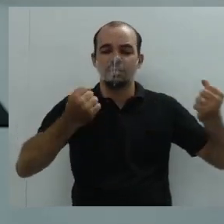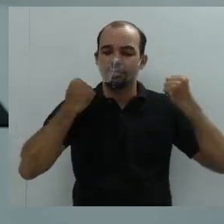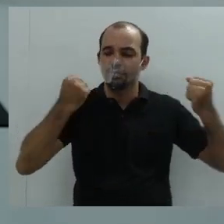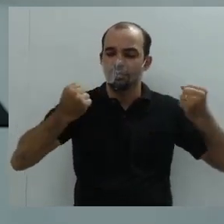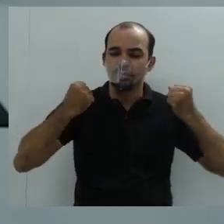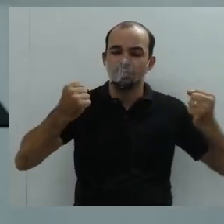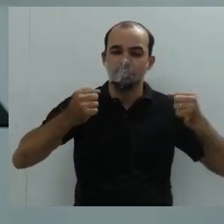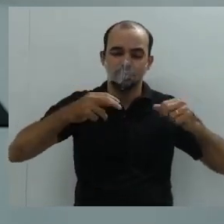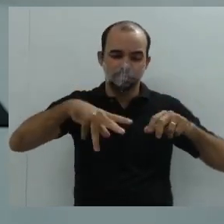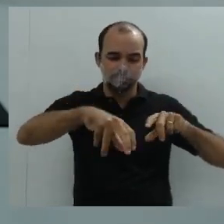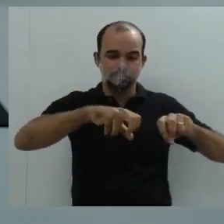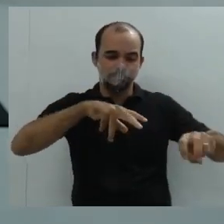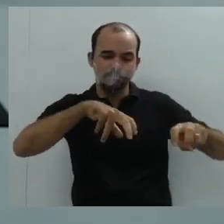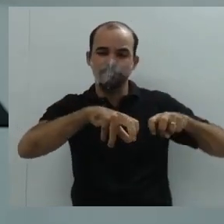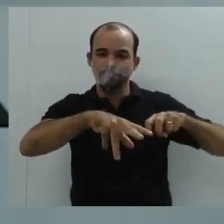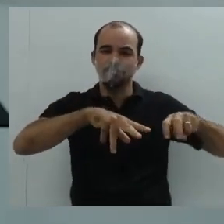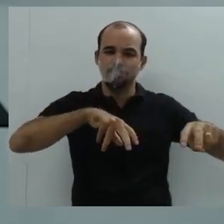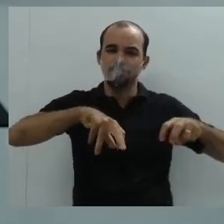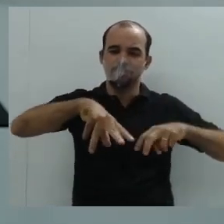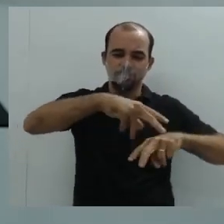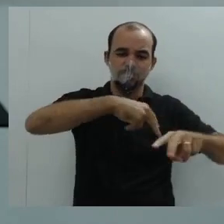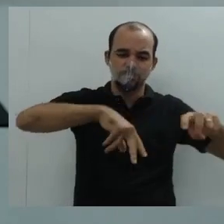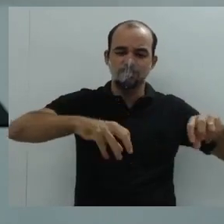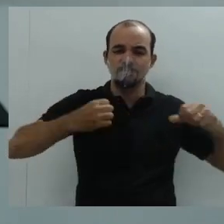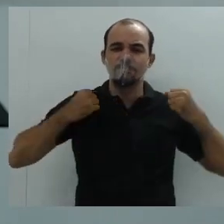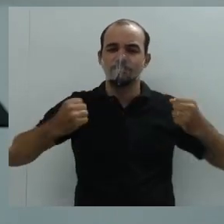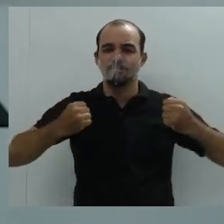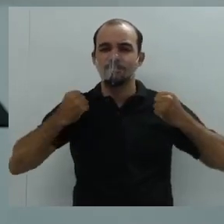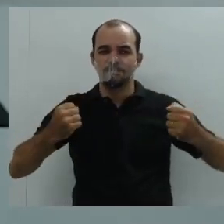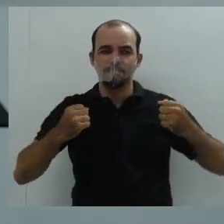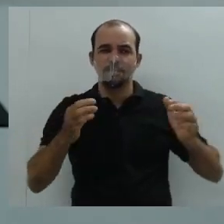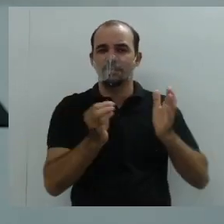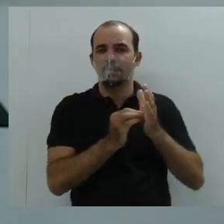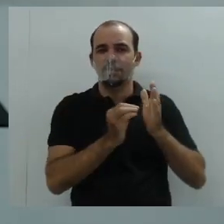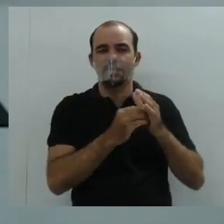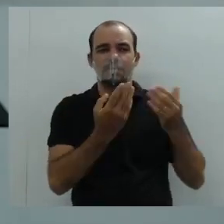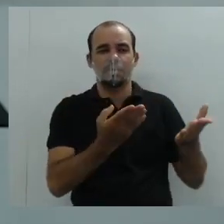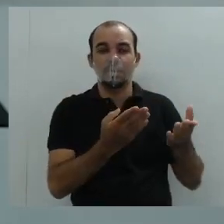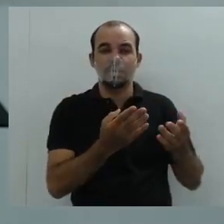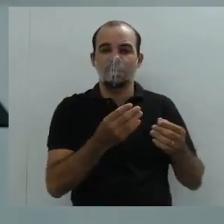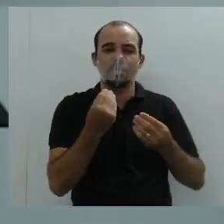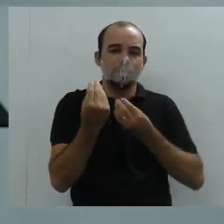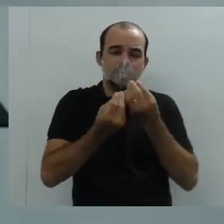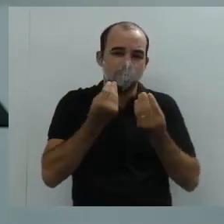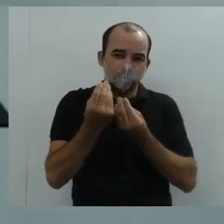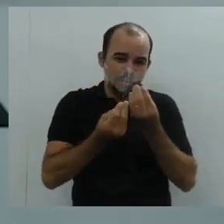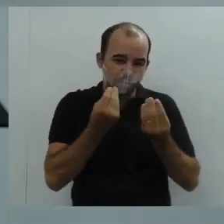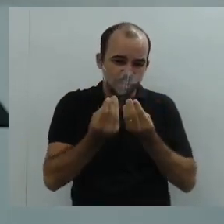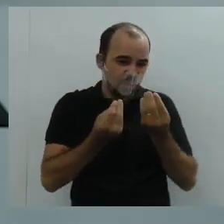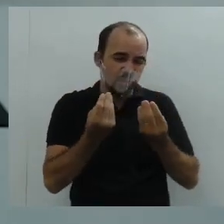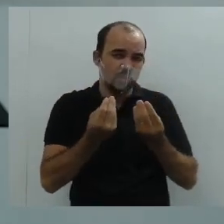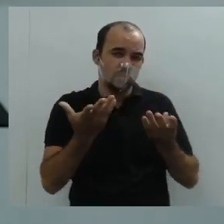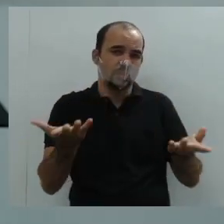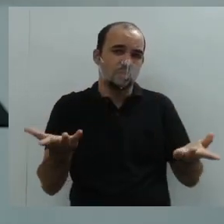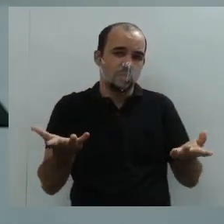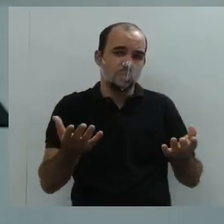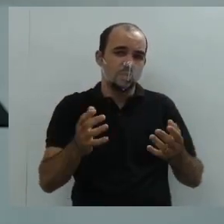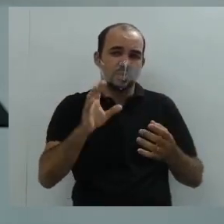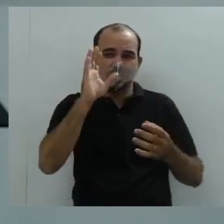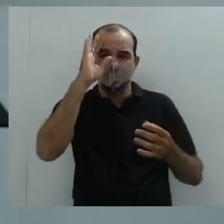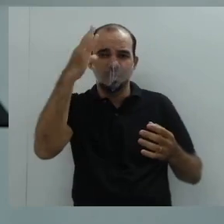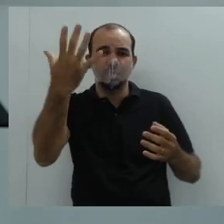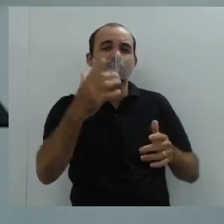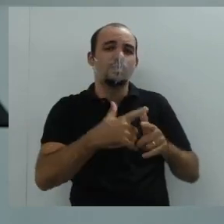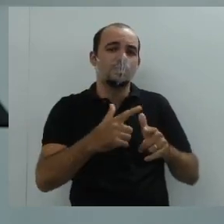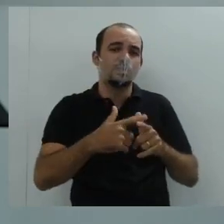maravilha das práticas das aulas de folhas esportivas, né? Como é a gente vai fazer isso tudo se não tem um lugar específico? A